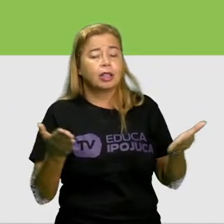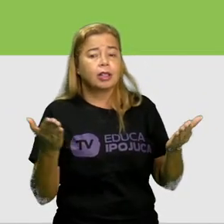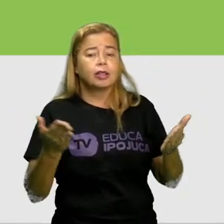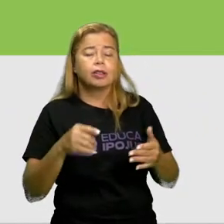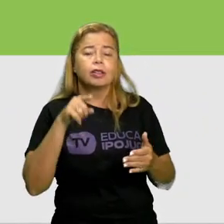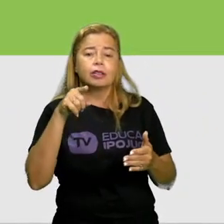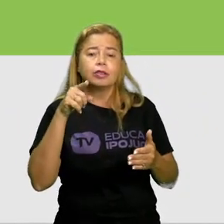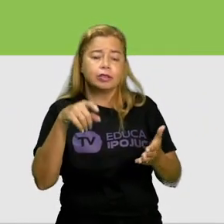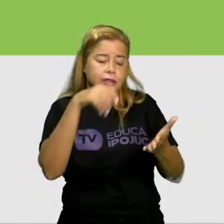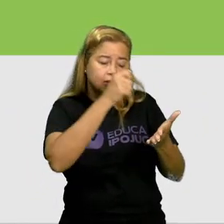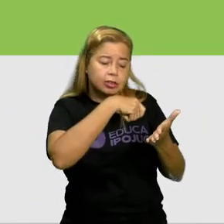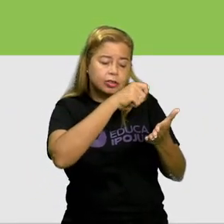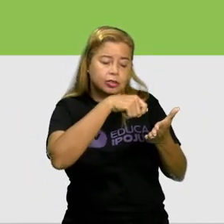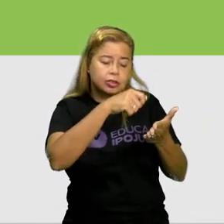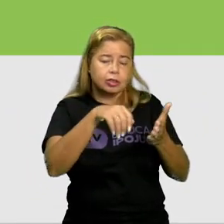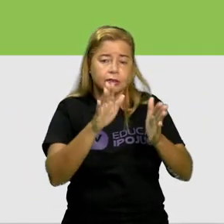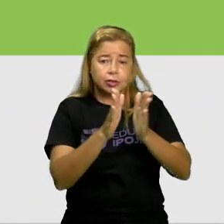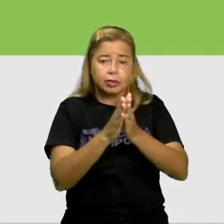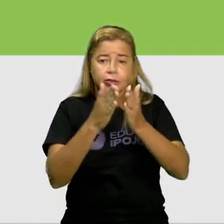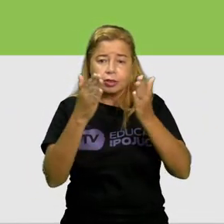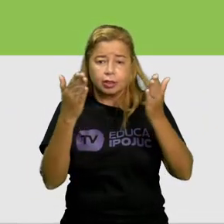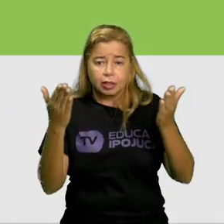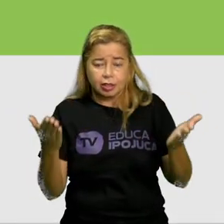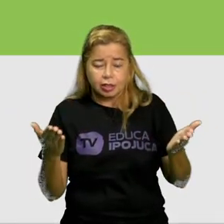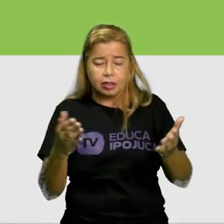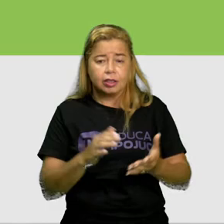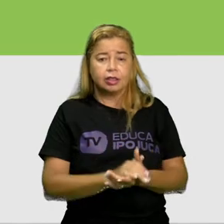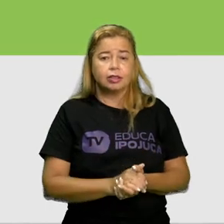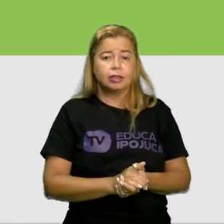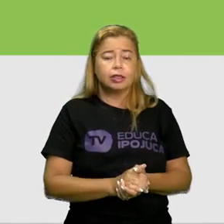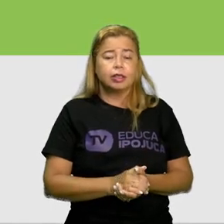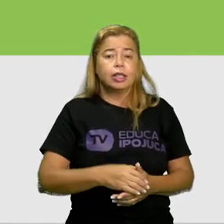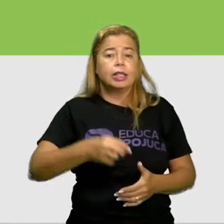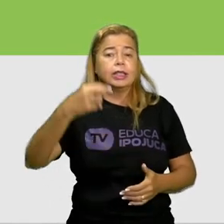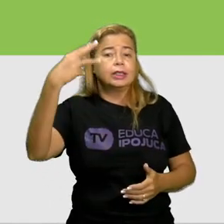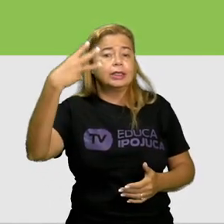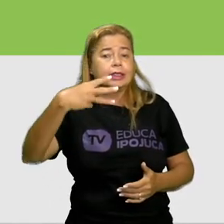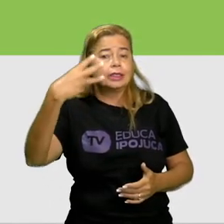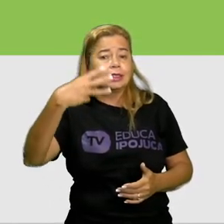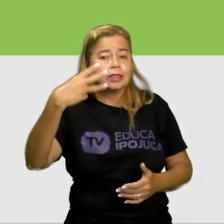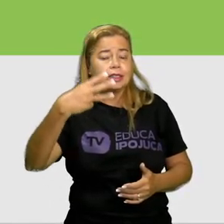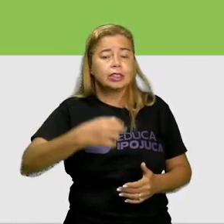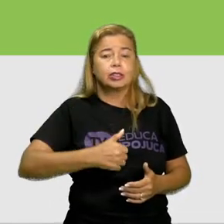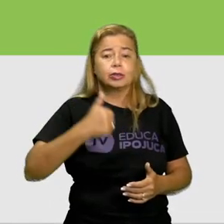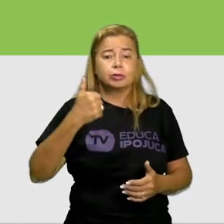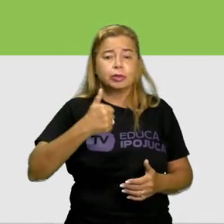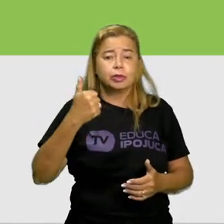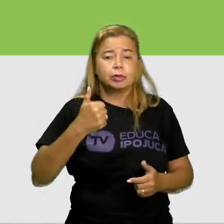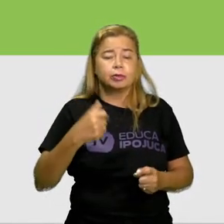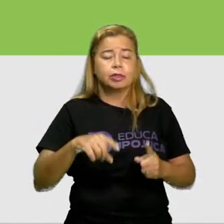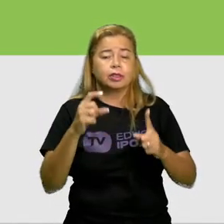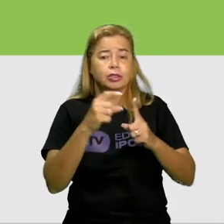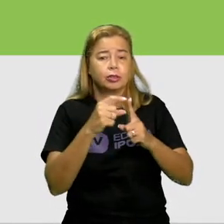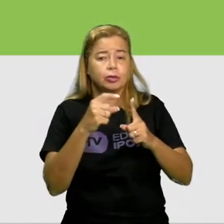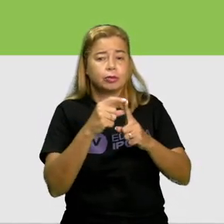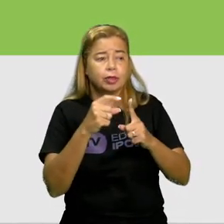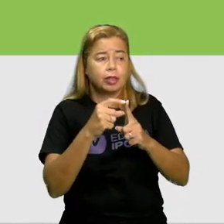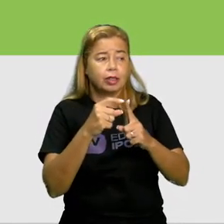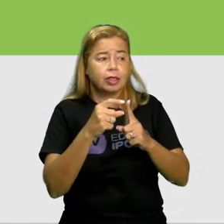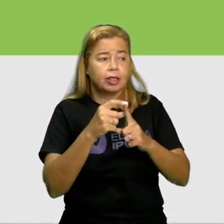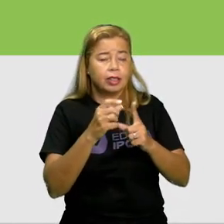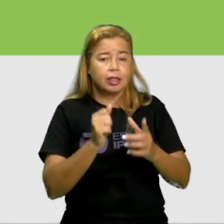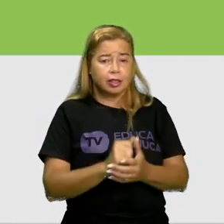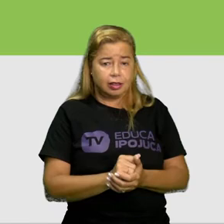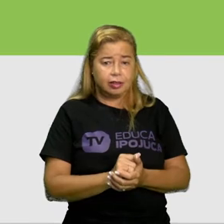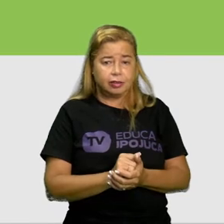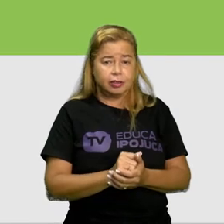no seu caderno as três palavrinhas as três primeiras palavrinhas que vocês encontrarem após